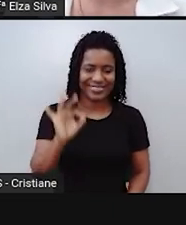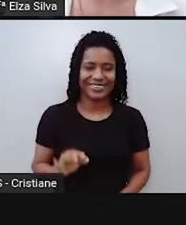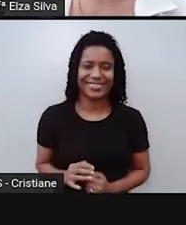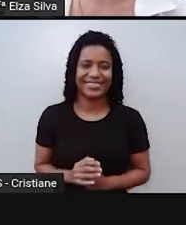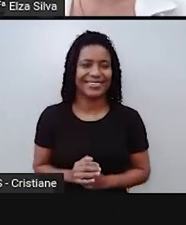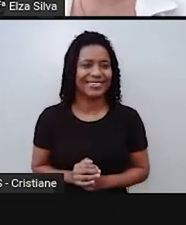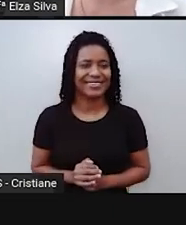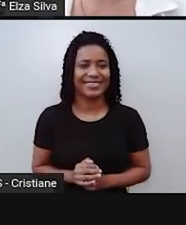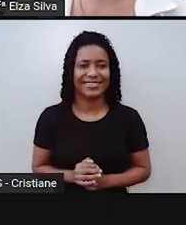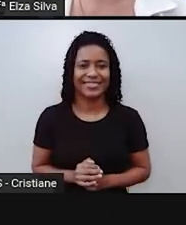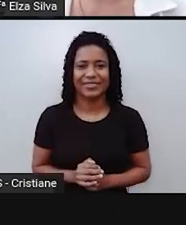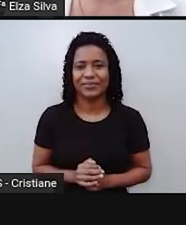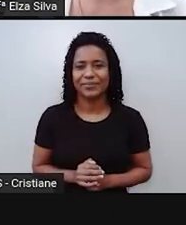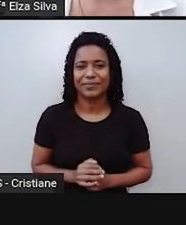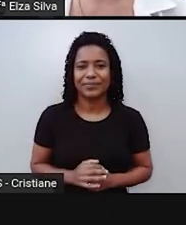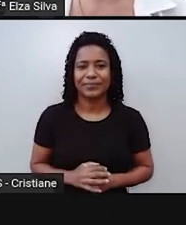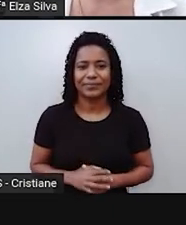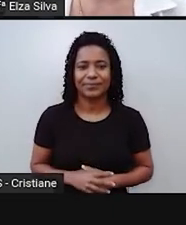Number three.